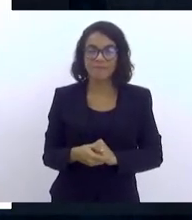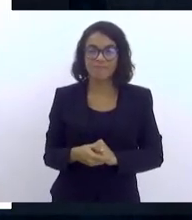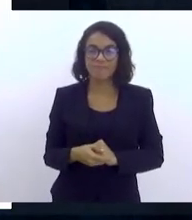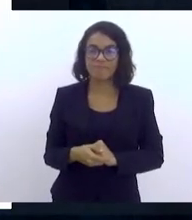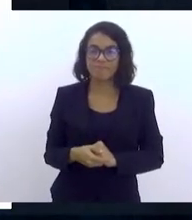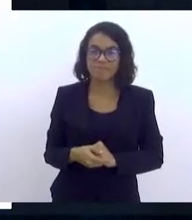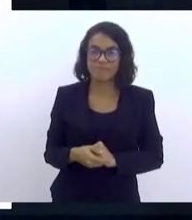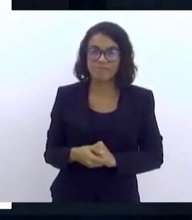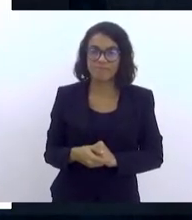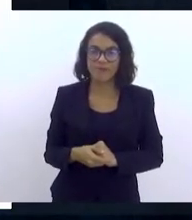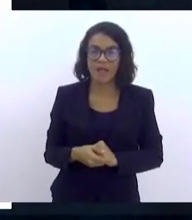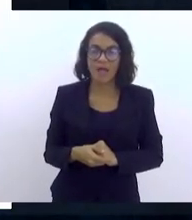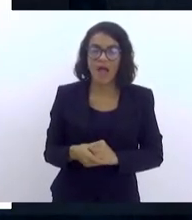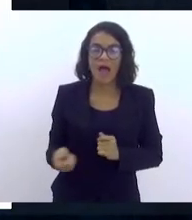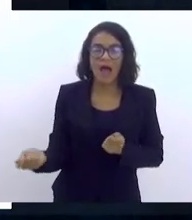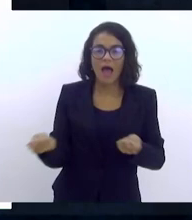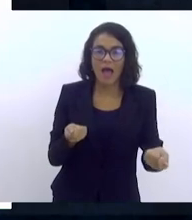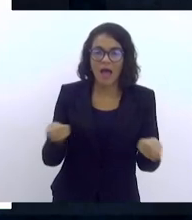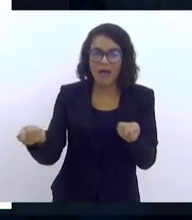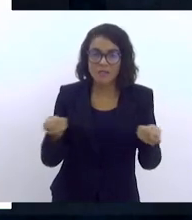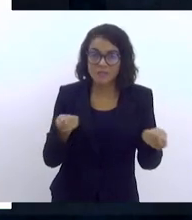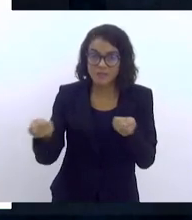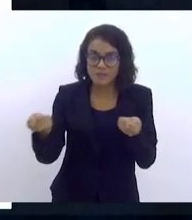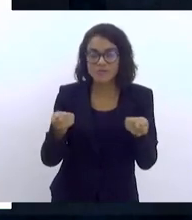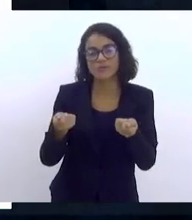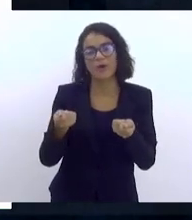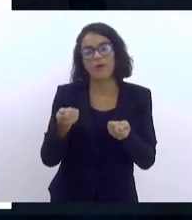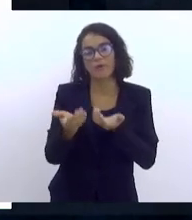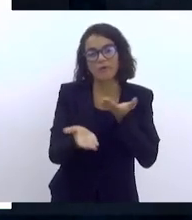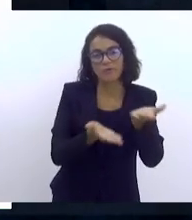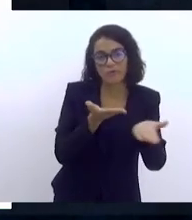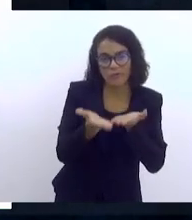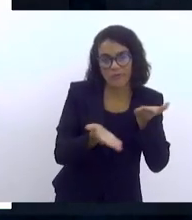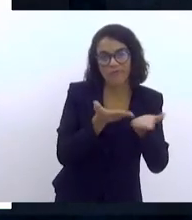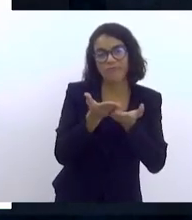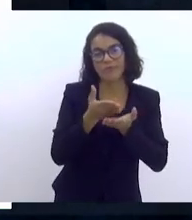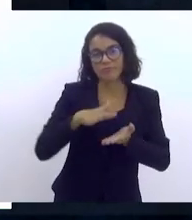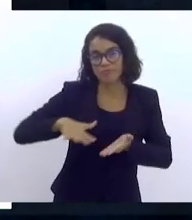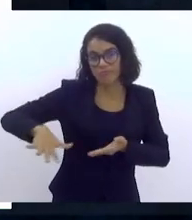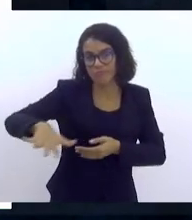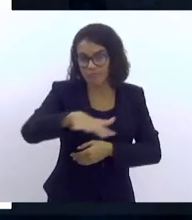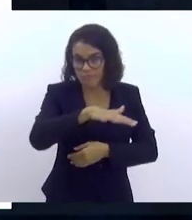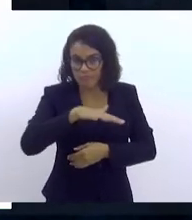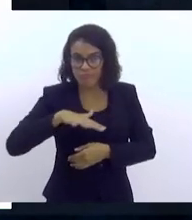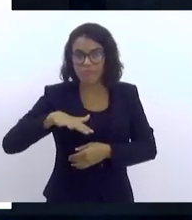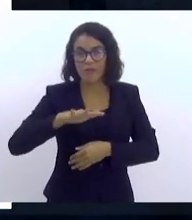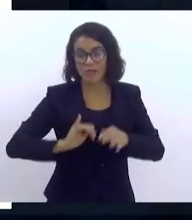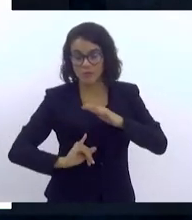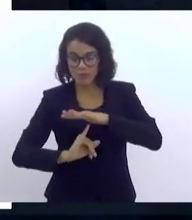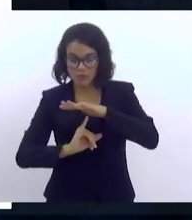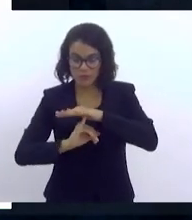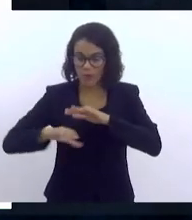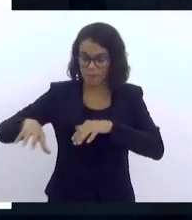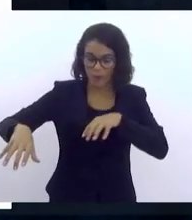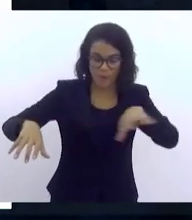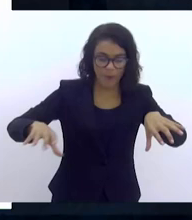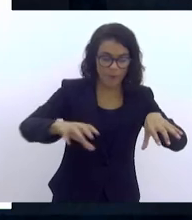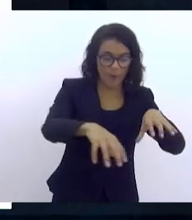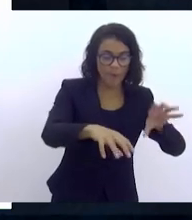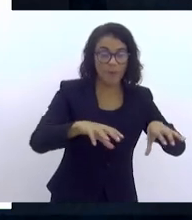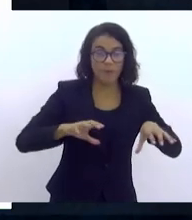A articulação dos serviços do território, das instituições daquele território,